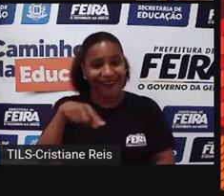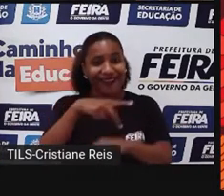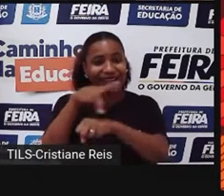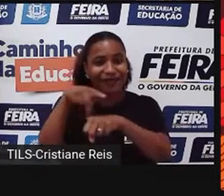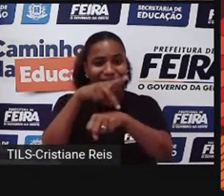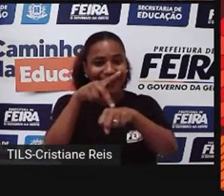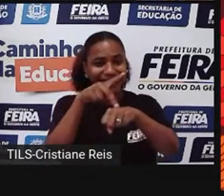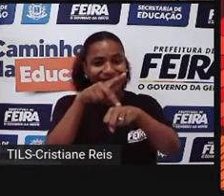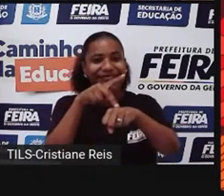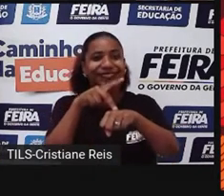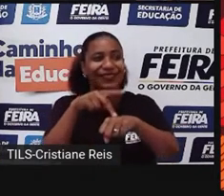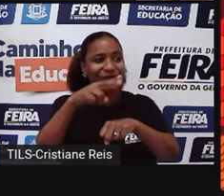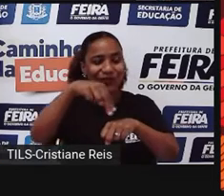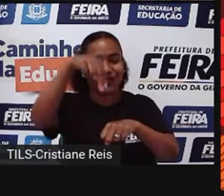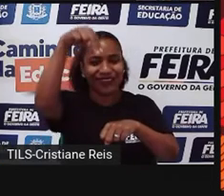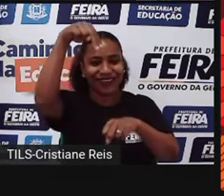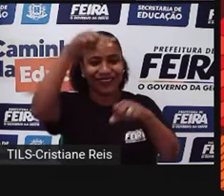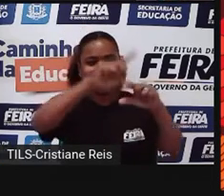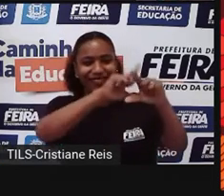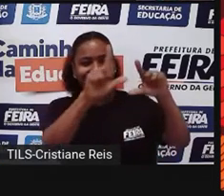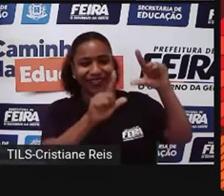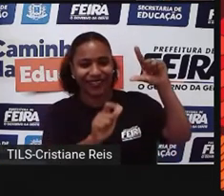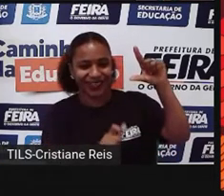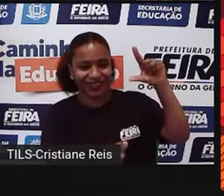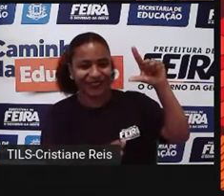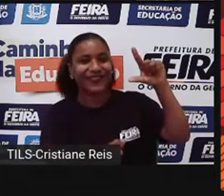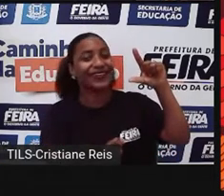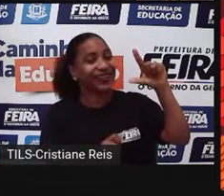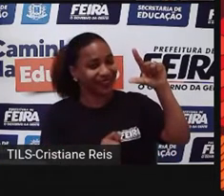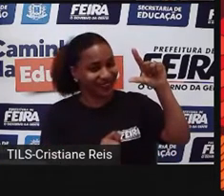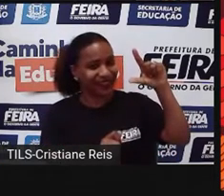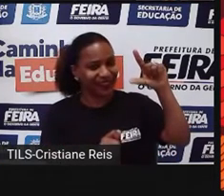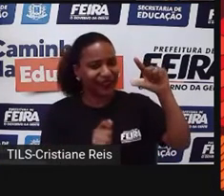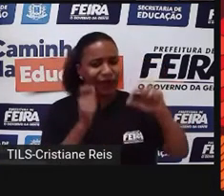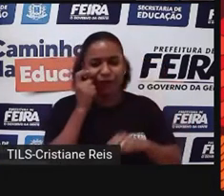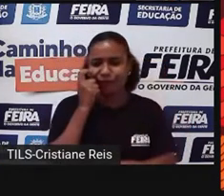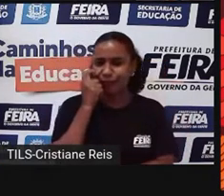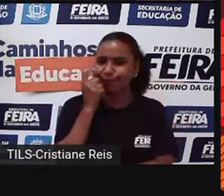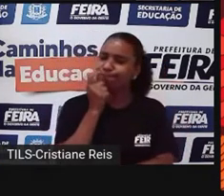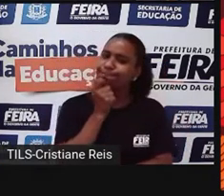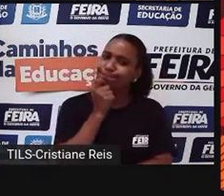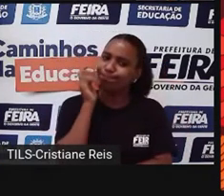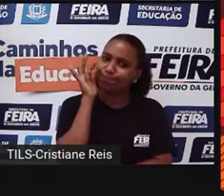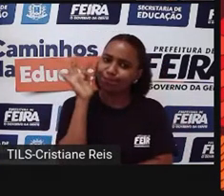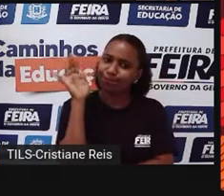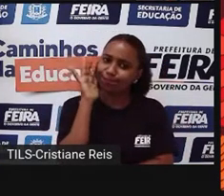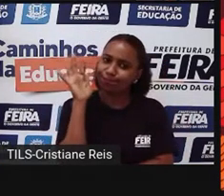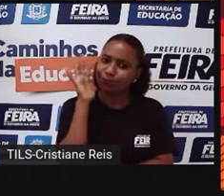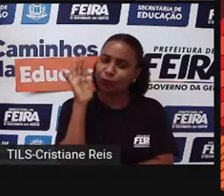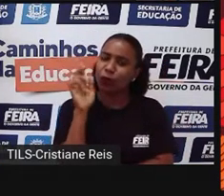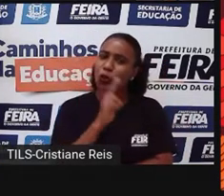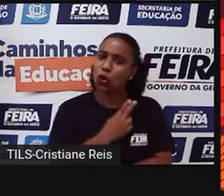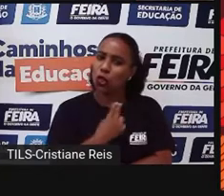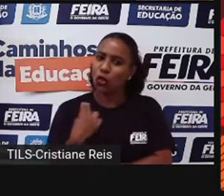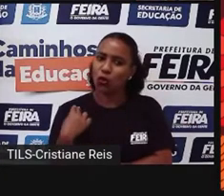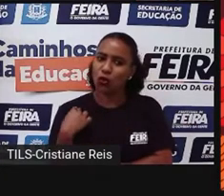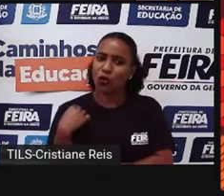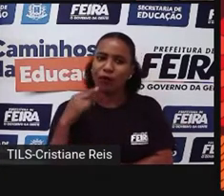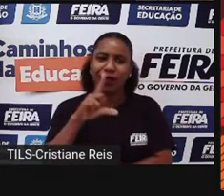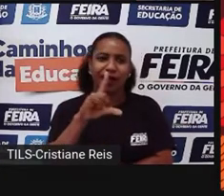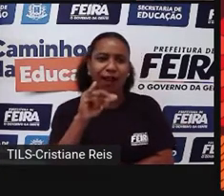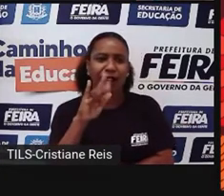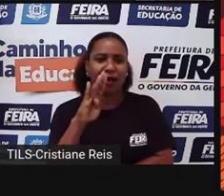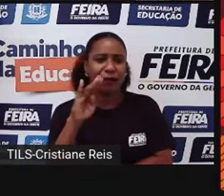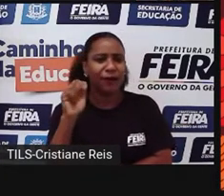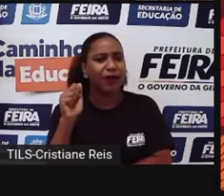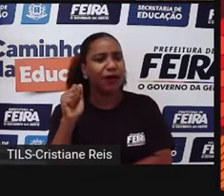Argélia e do Egito. Então, isso atiçou a minha imaginação e eu comecei a estudar sobre a minha história, a história do meu